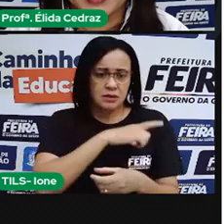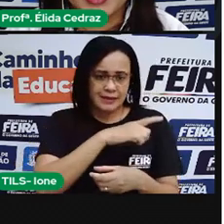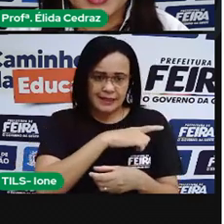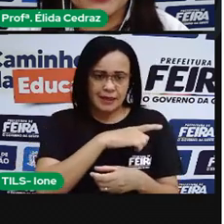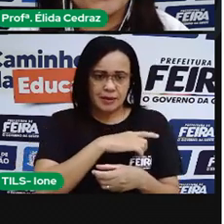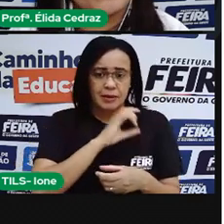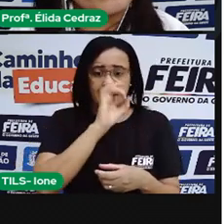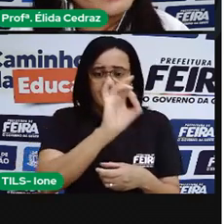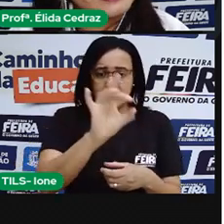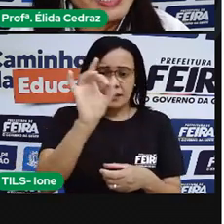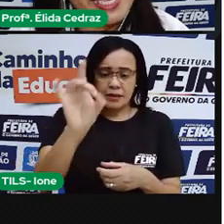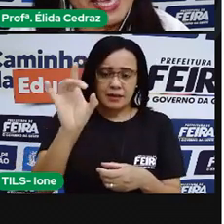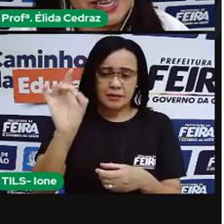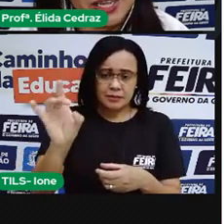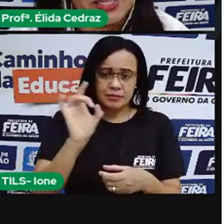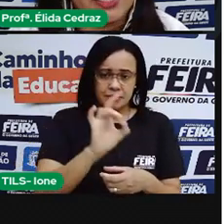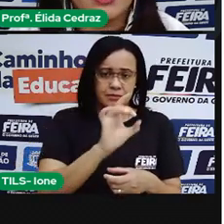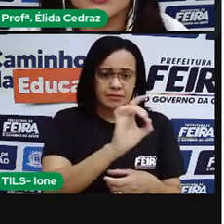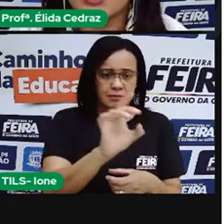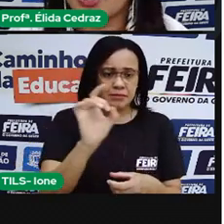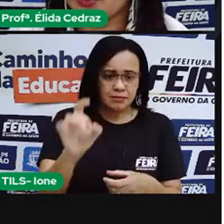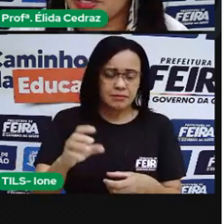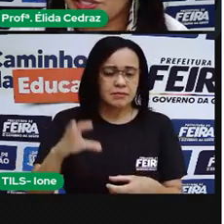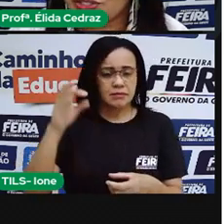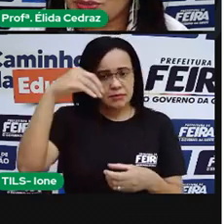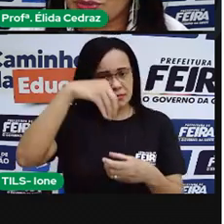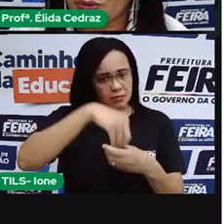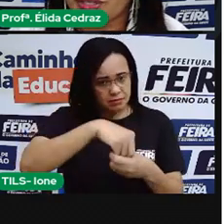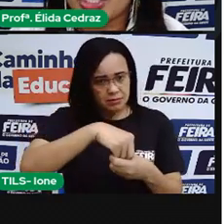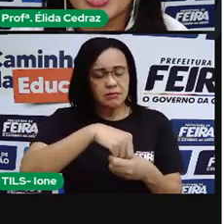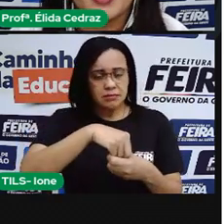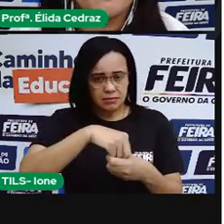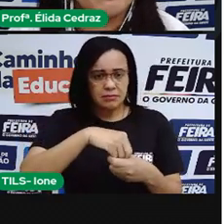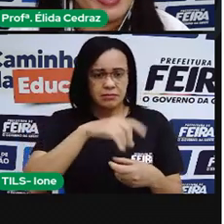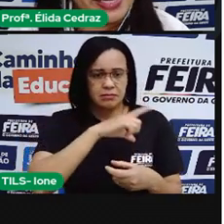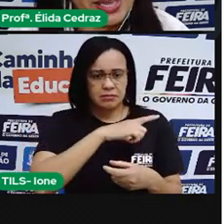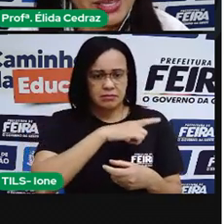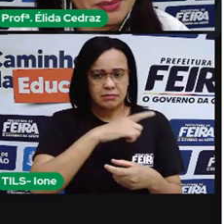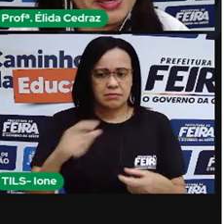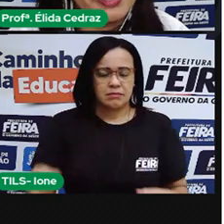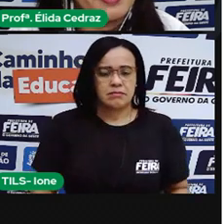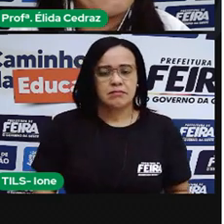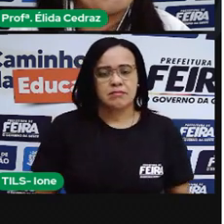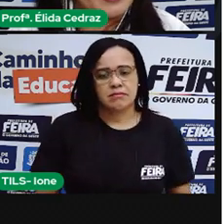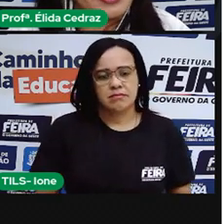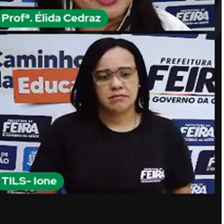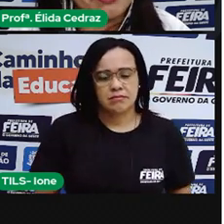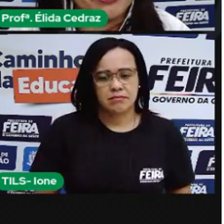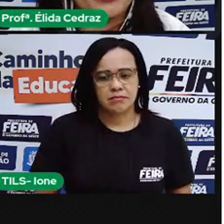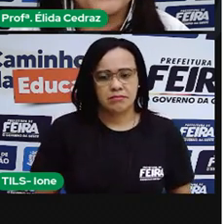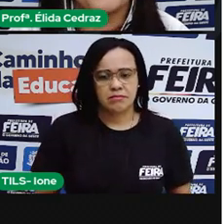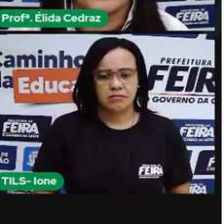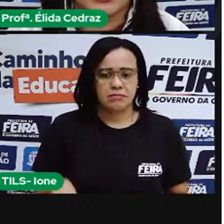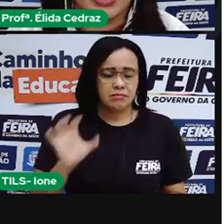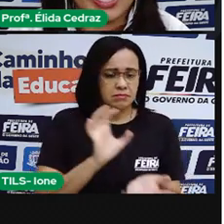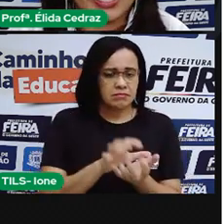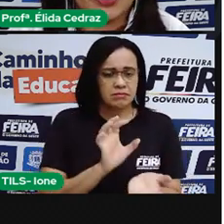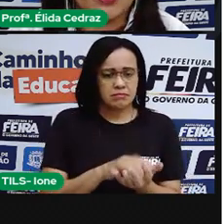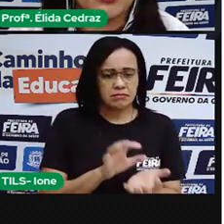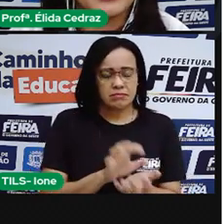Maranhão, Ceará, Rio Grande do Norte, Paraíba, Pernambuco,